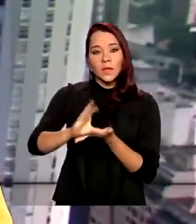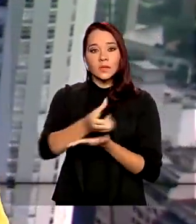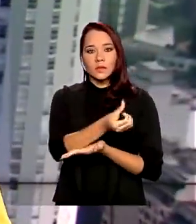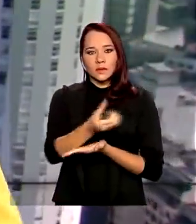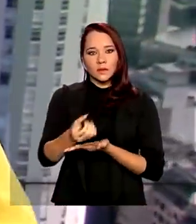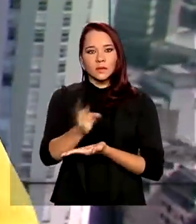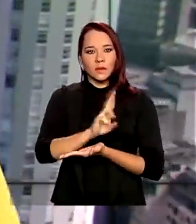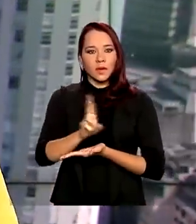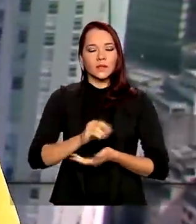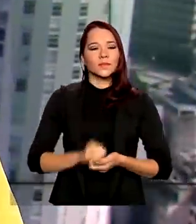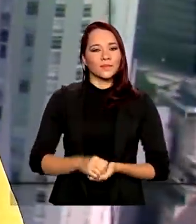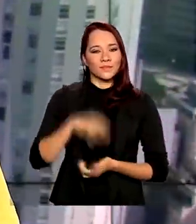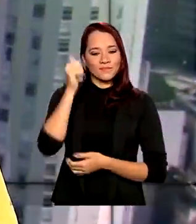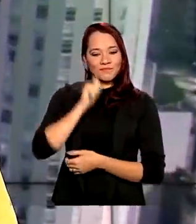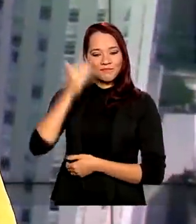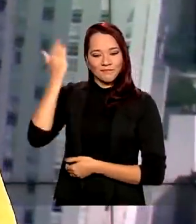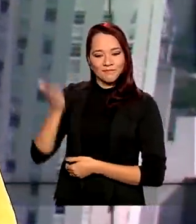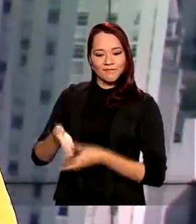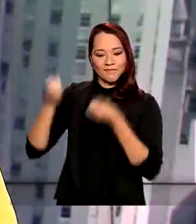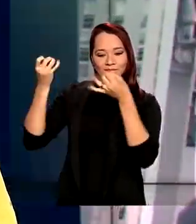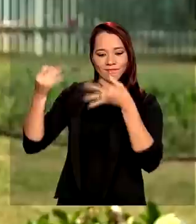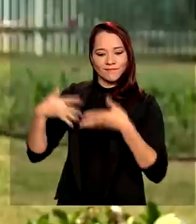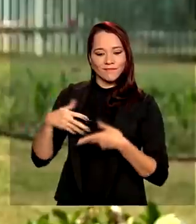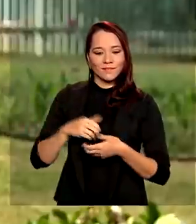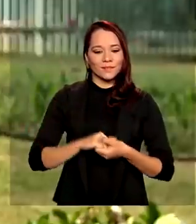reais. Daniele Popov tem as informações.